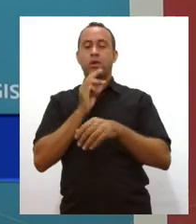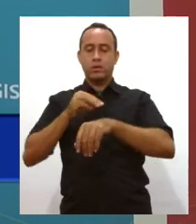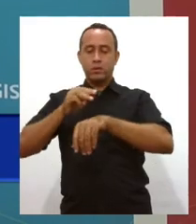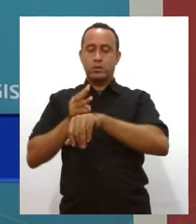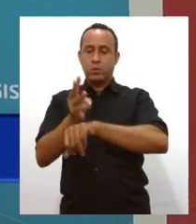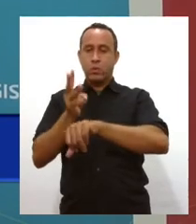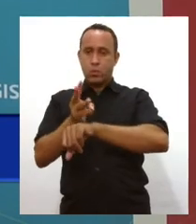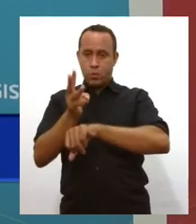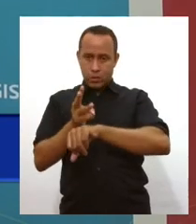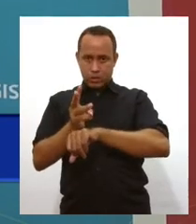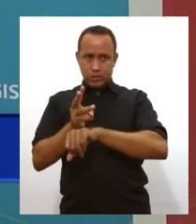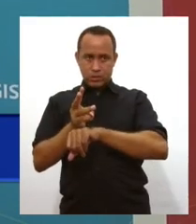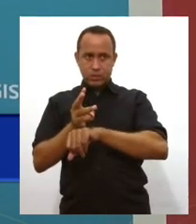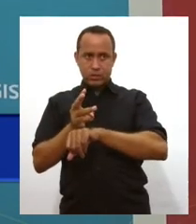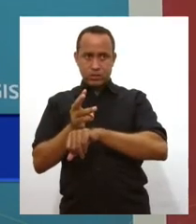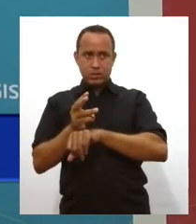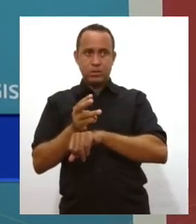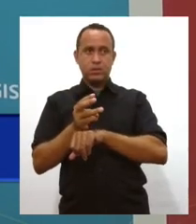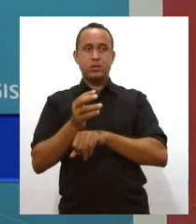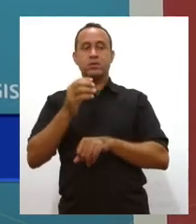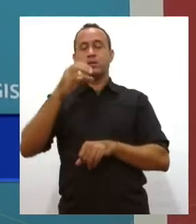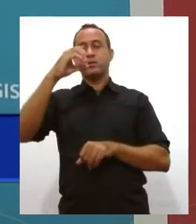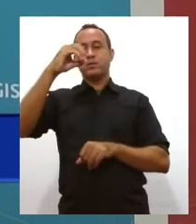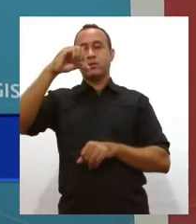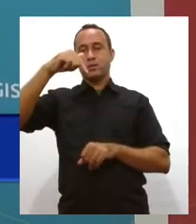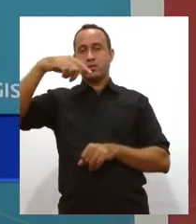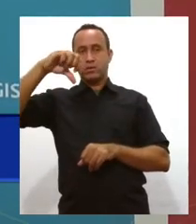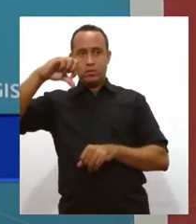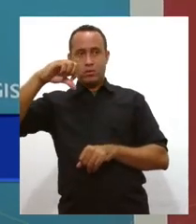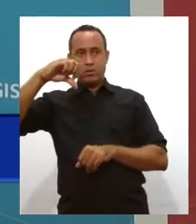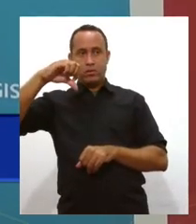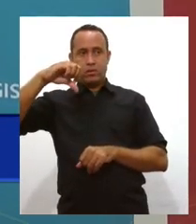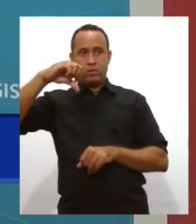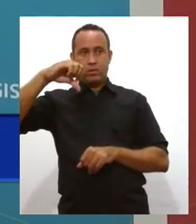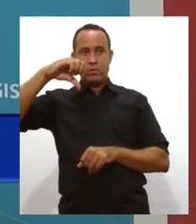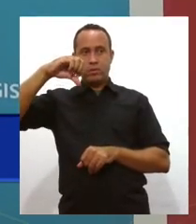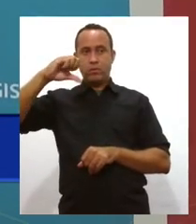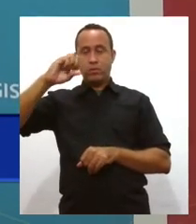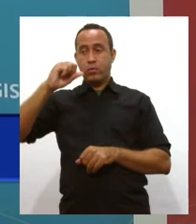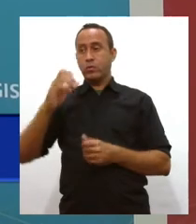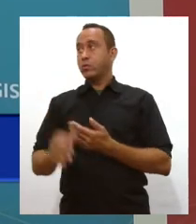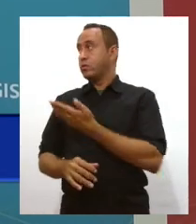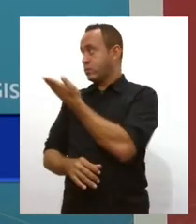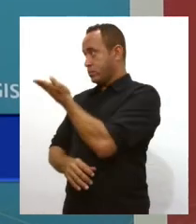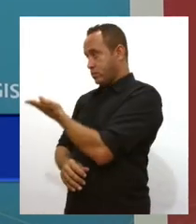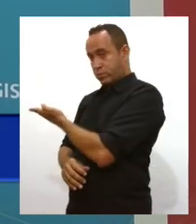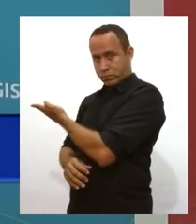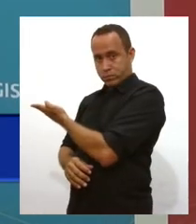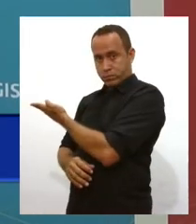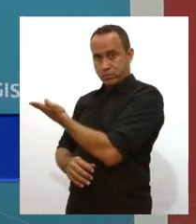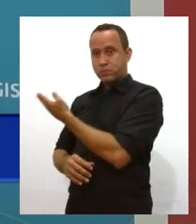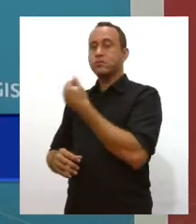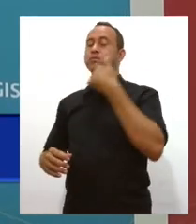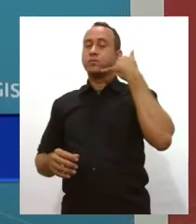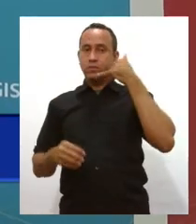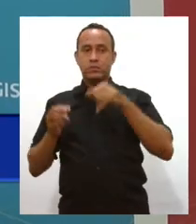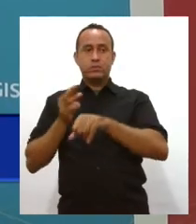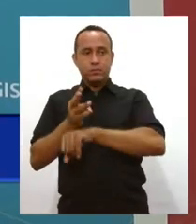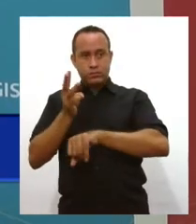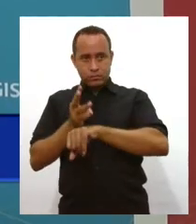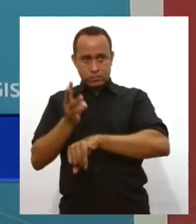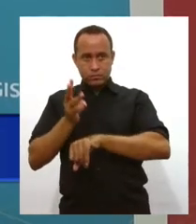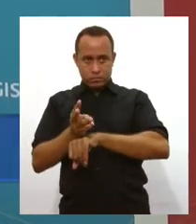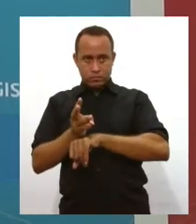Então, você pode anotar o número, 079 9 8101 07 15.